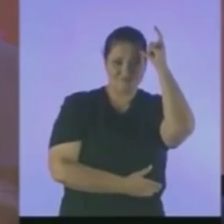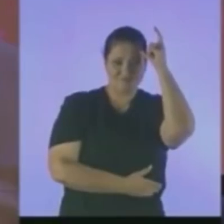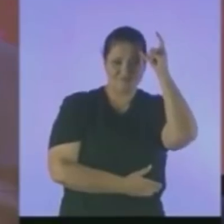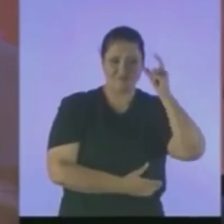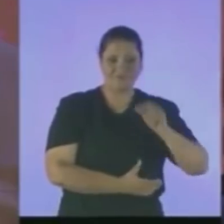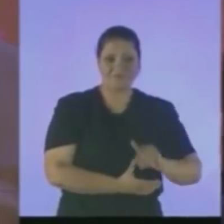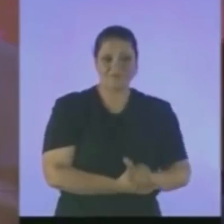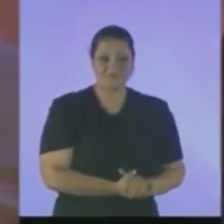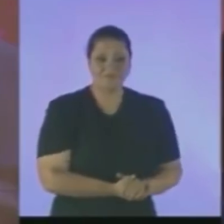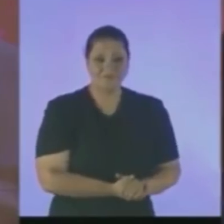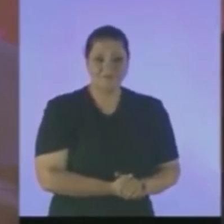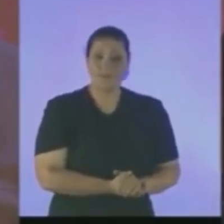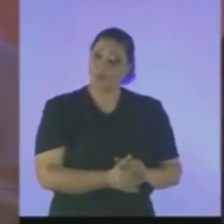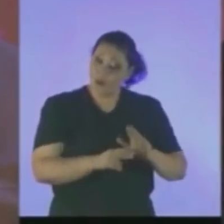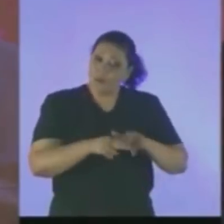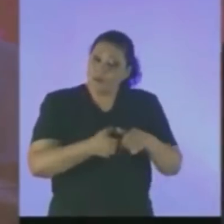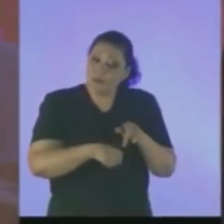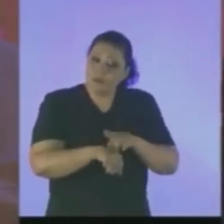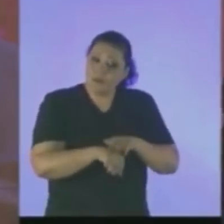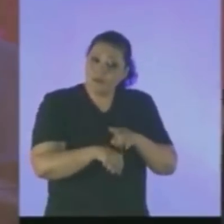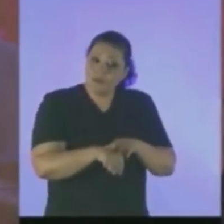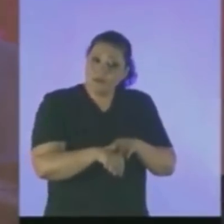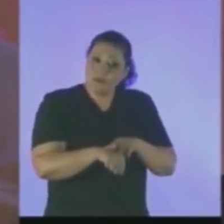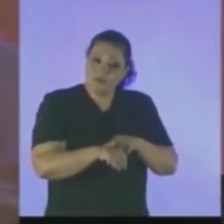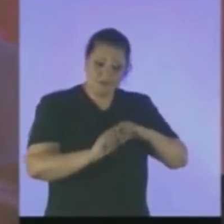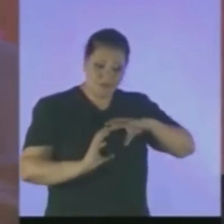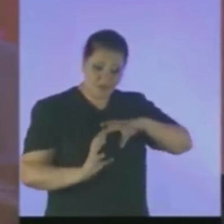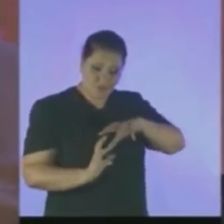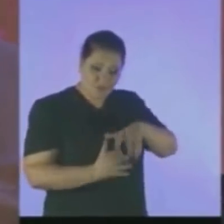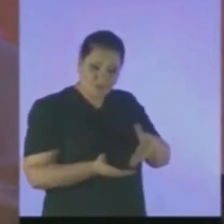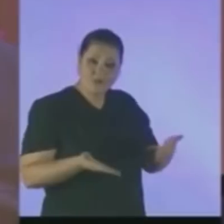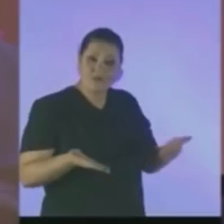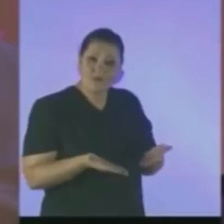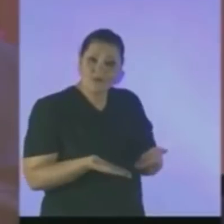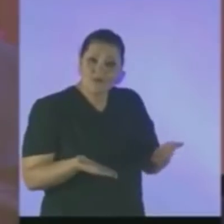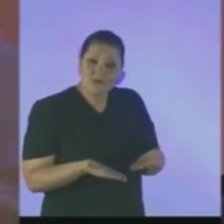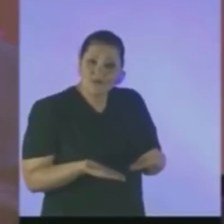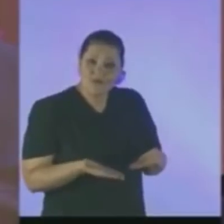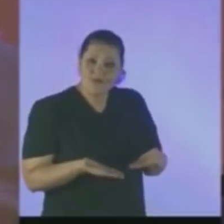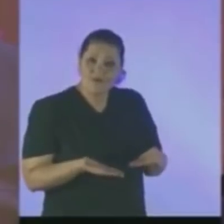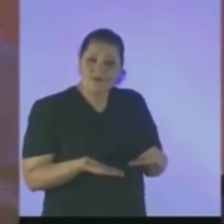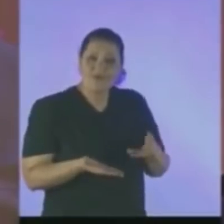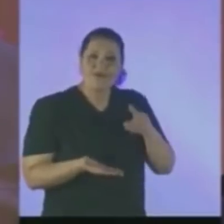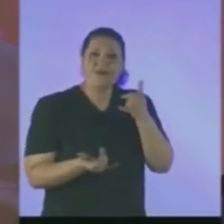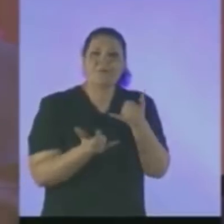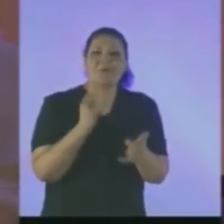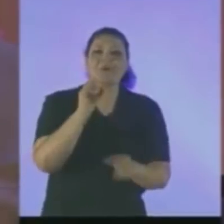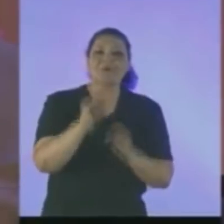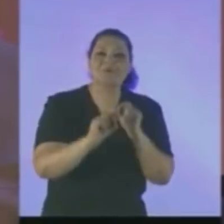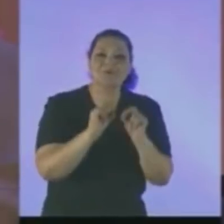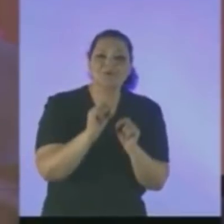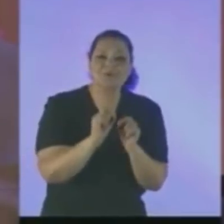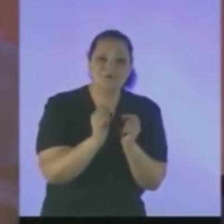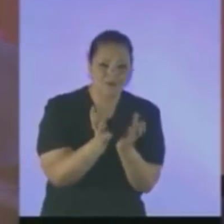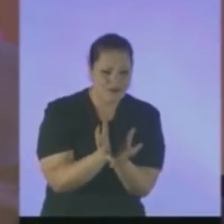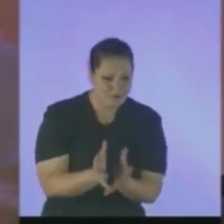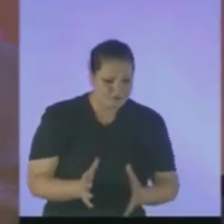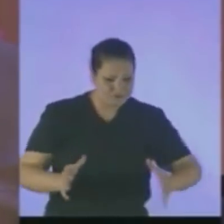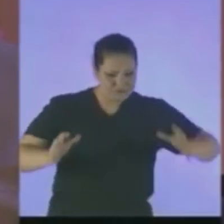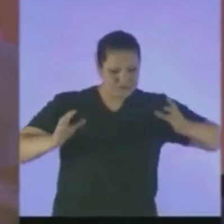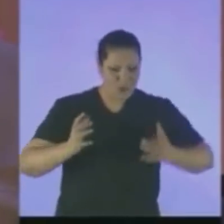E nesse momento A terra É um caldeirão De desamor